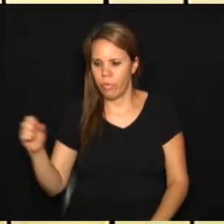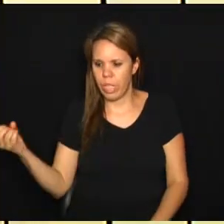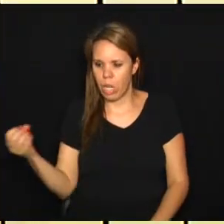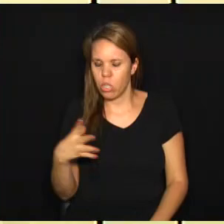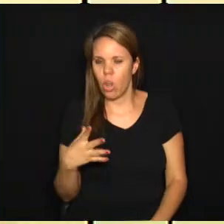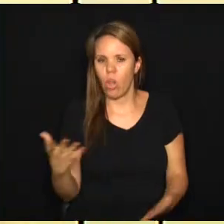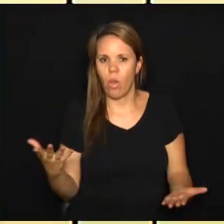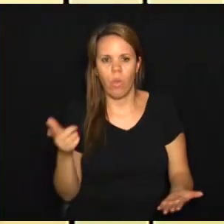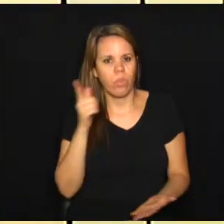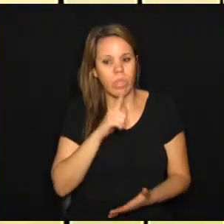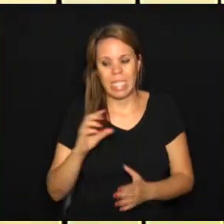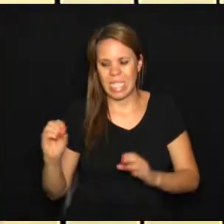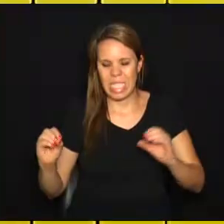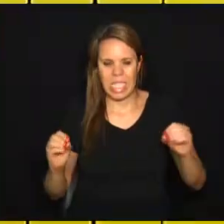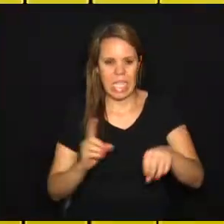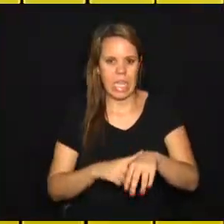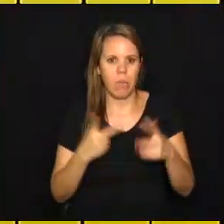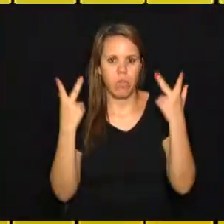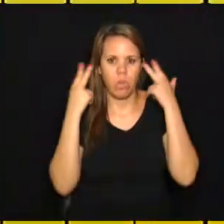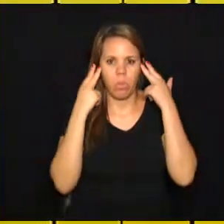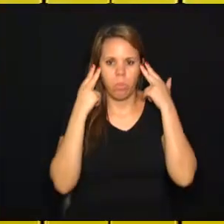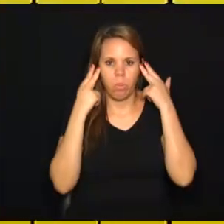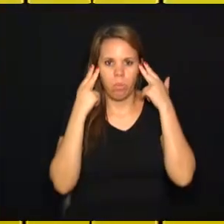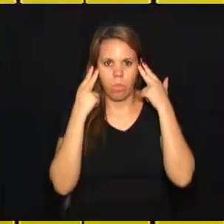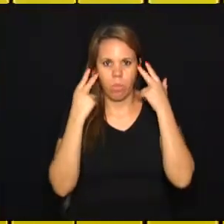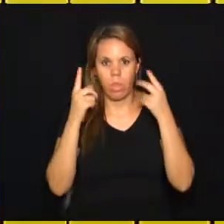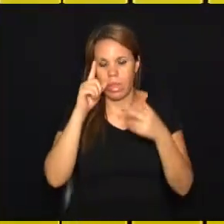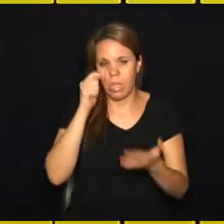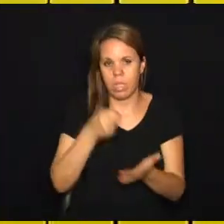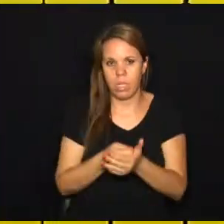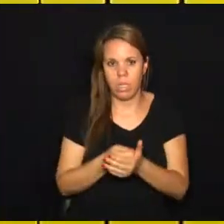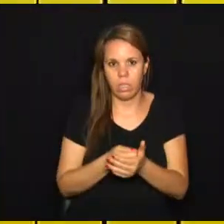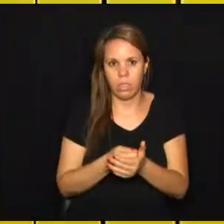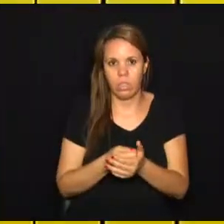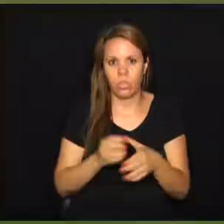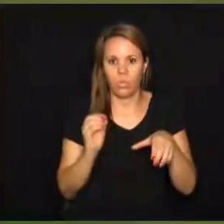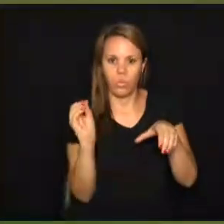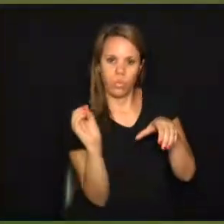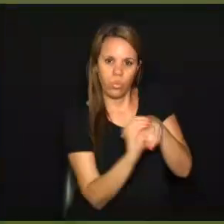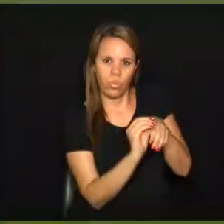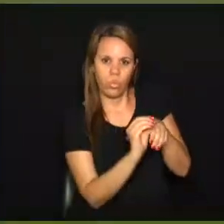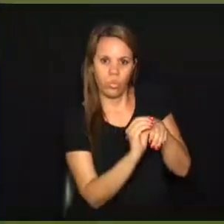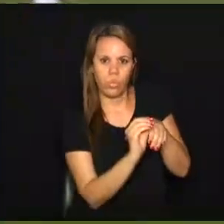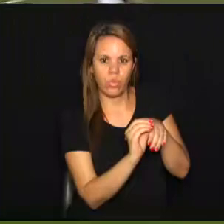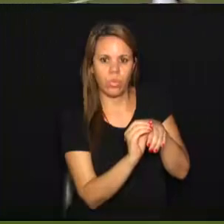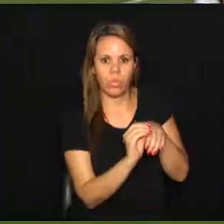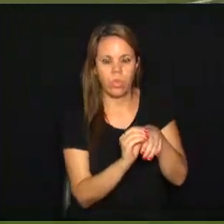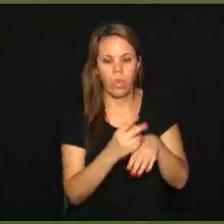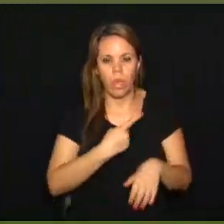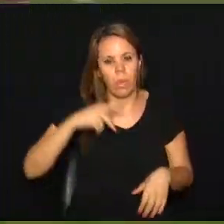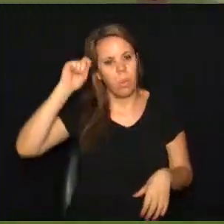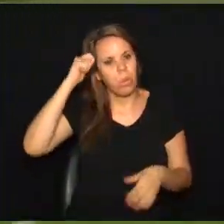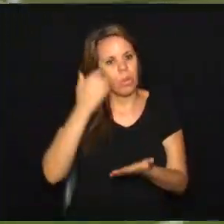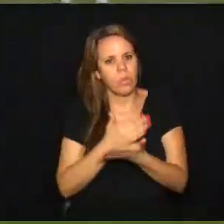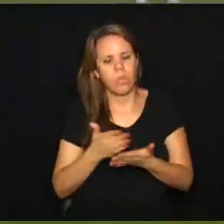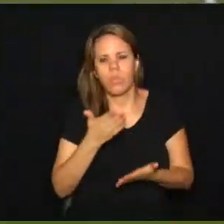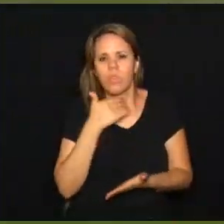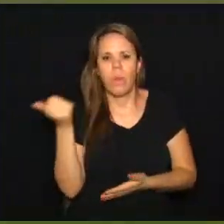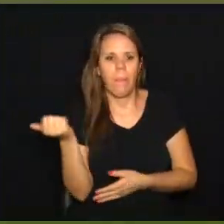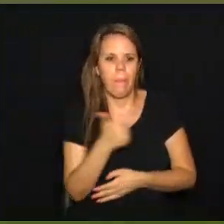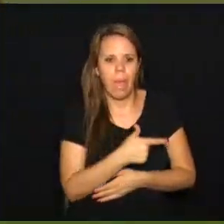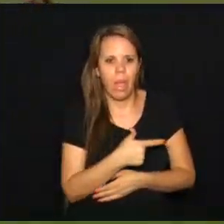sair do zero no tempo normal. Então a decisão ficou para os pênaltis. A Ponte Preta começou melhor,